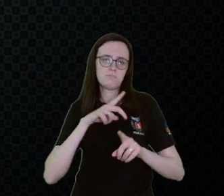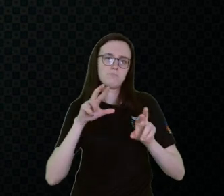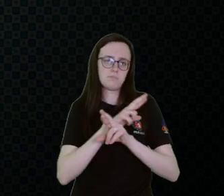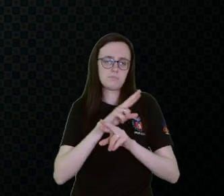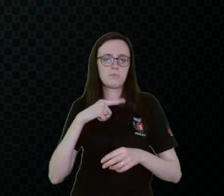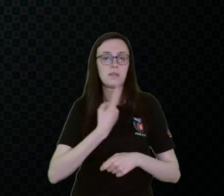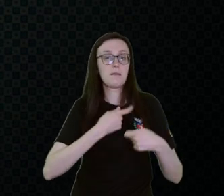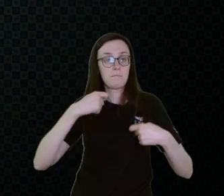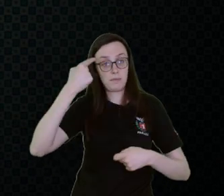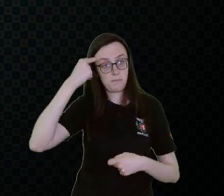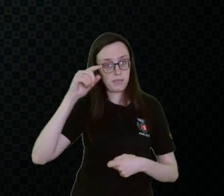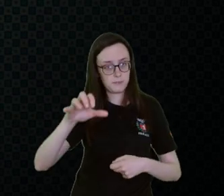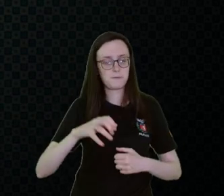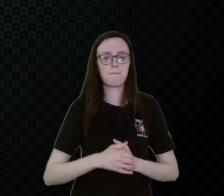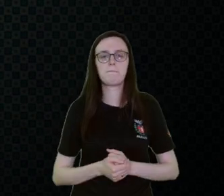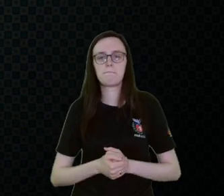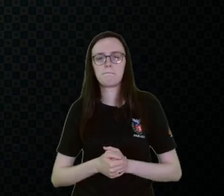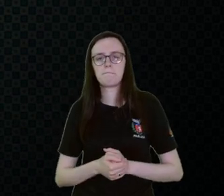precisa pensar nisso.